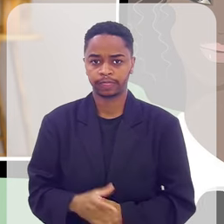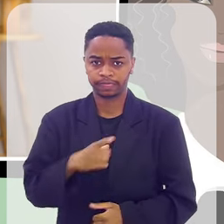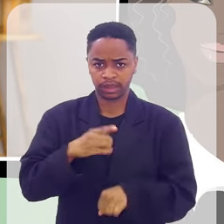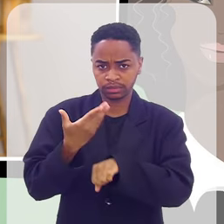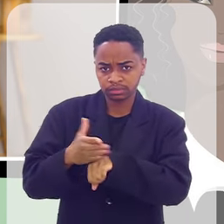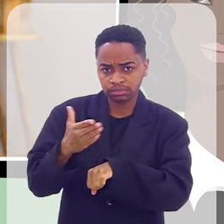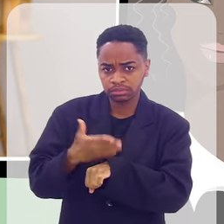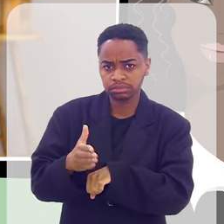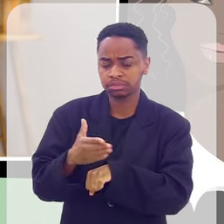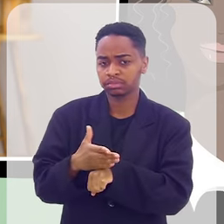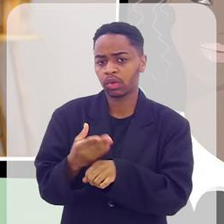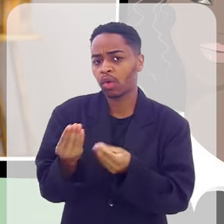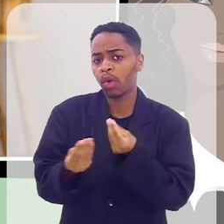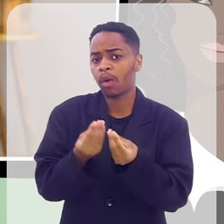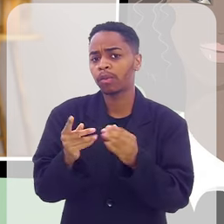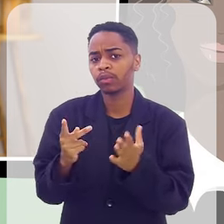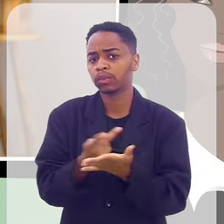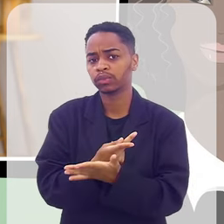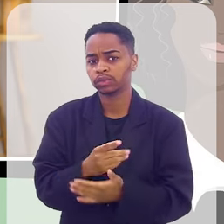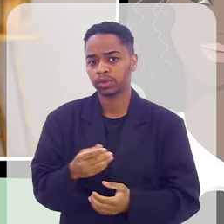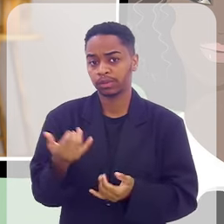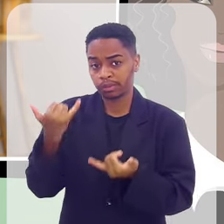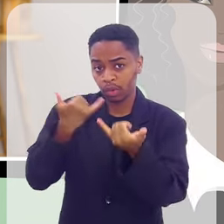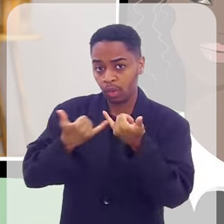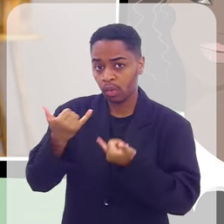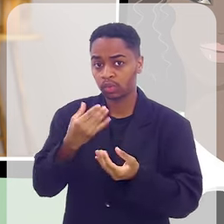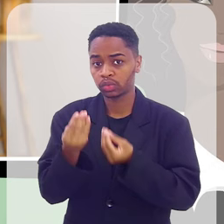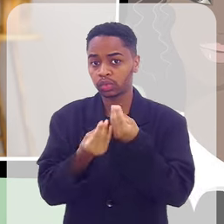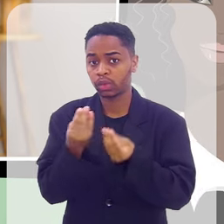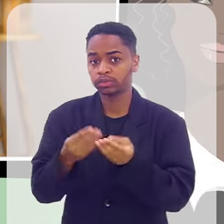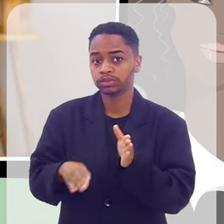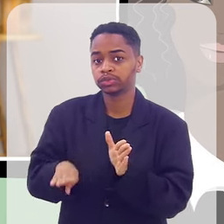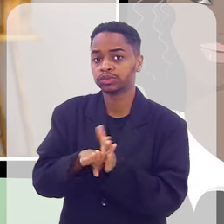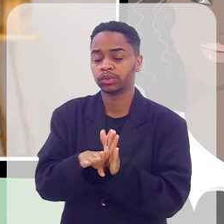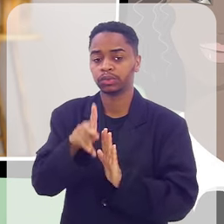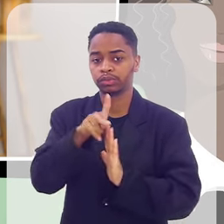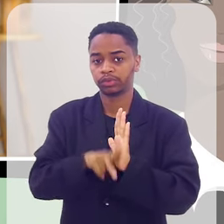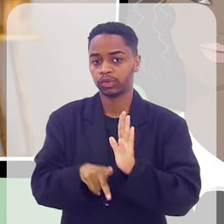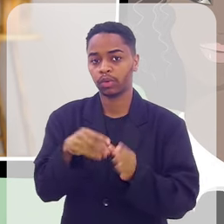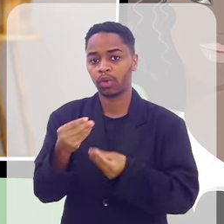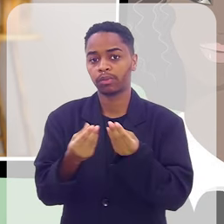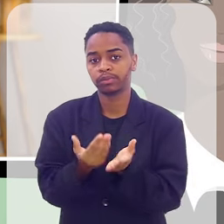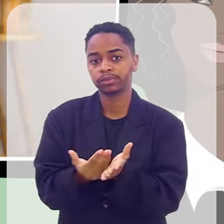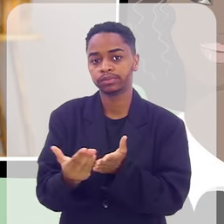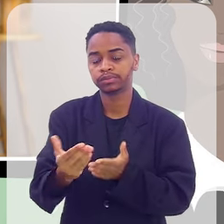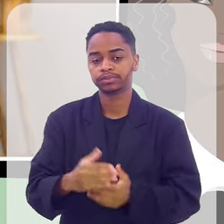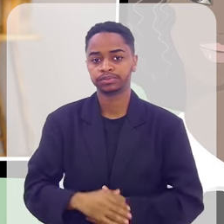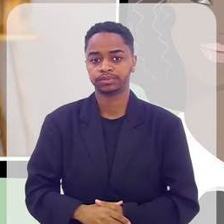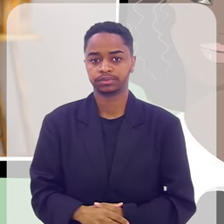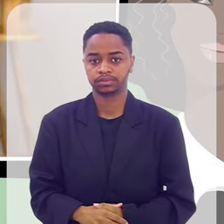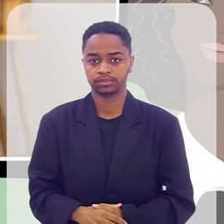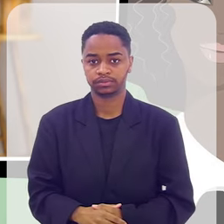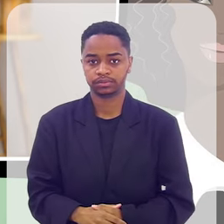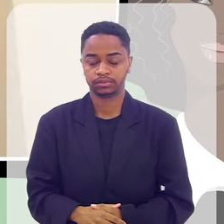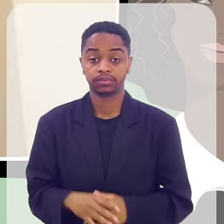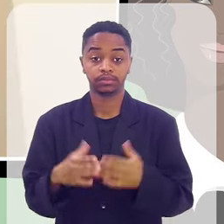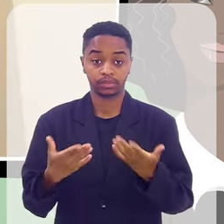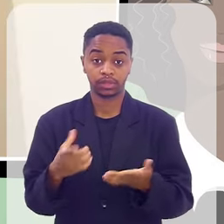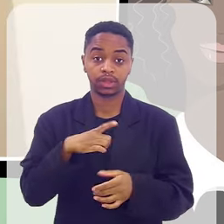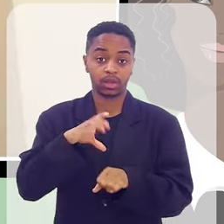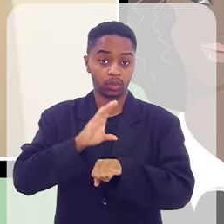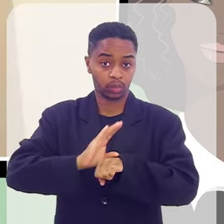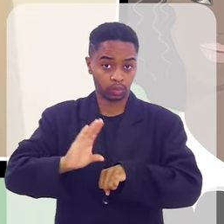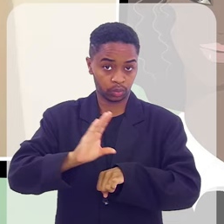algum treinamento? Conta para a gente como foi a sua chegada ao projeto Favela Compassiva. Bom, nós